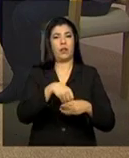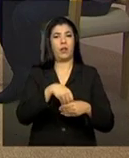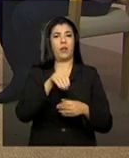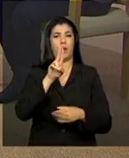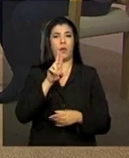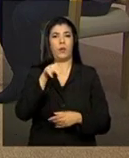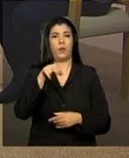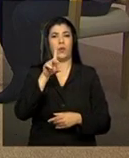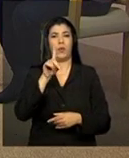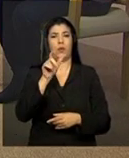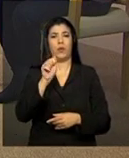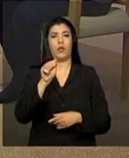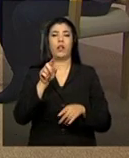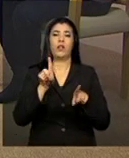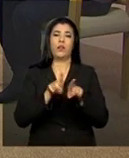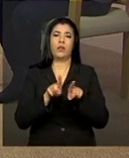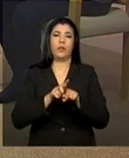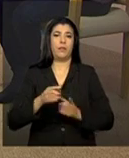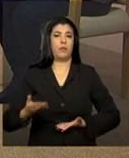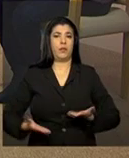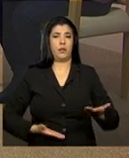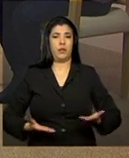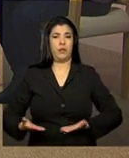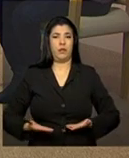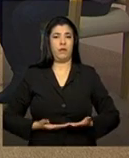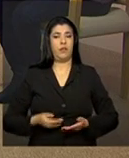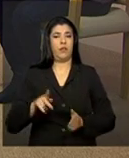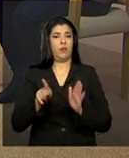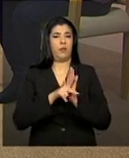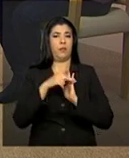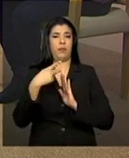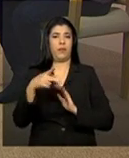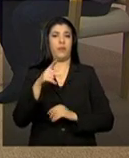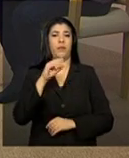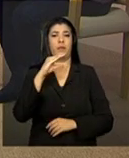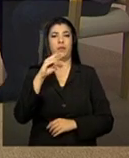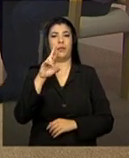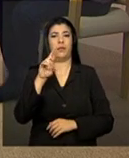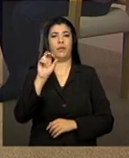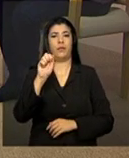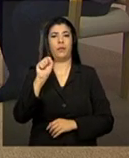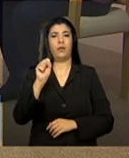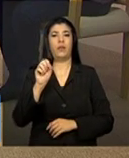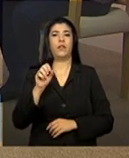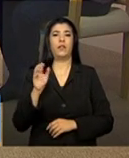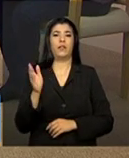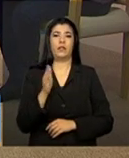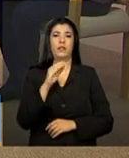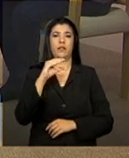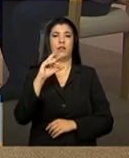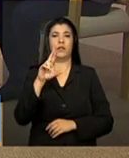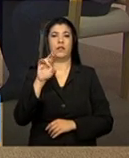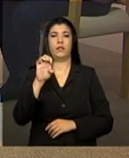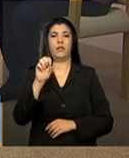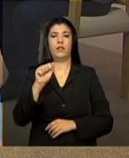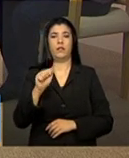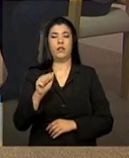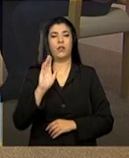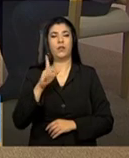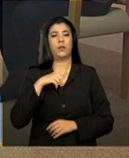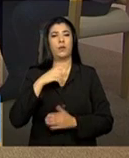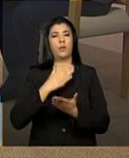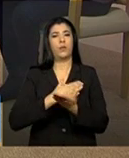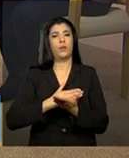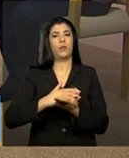nos serviços prestados pelas unidades do CRAS e do CREAS. Isso, começamos em